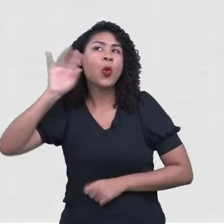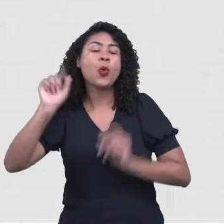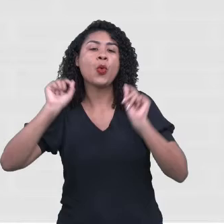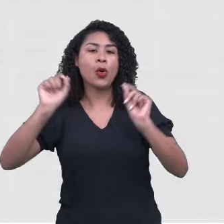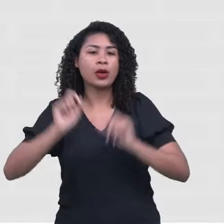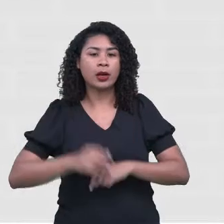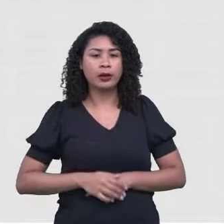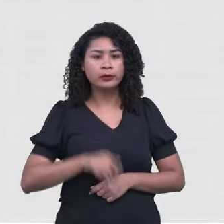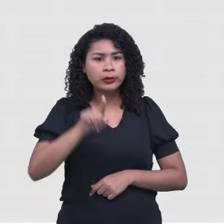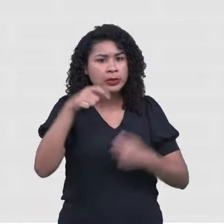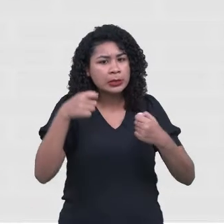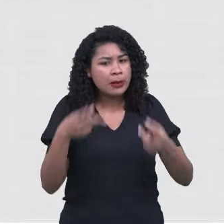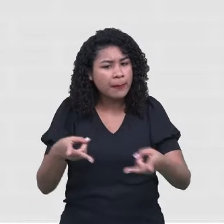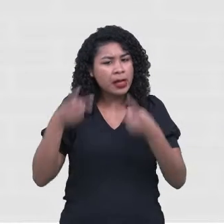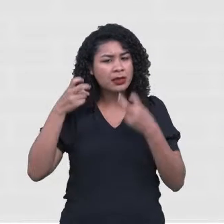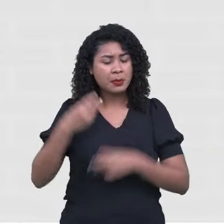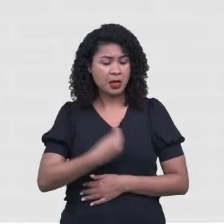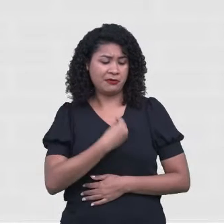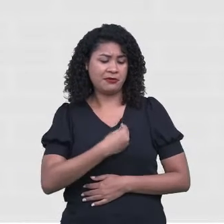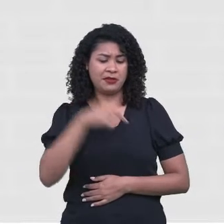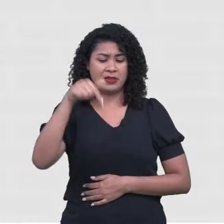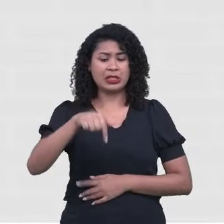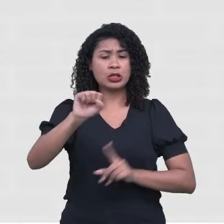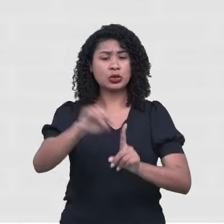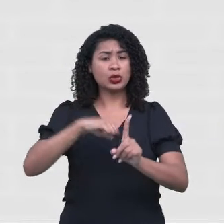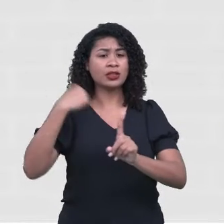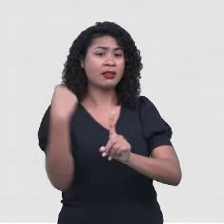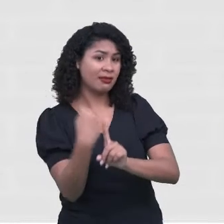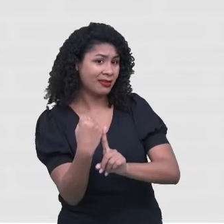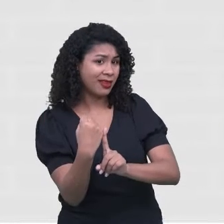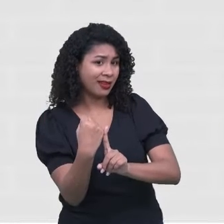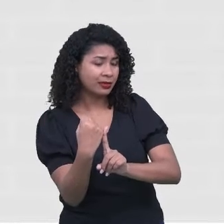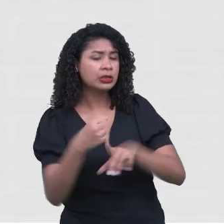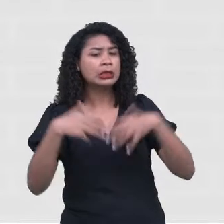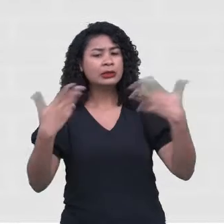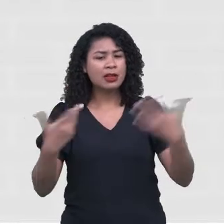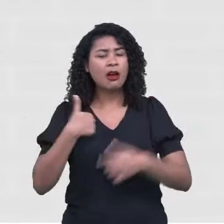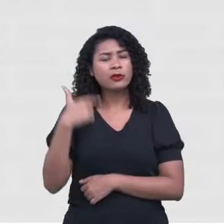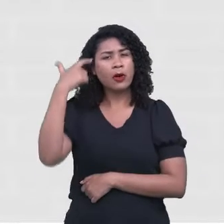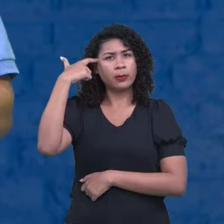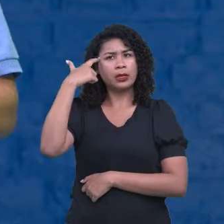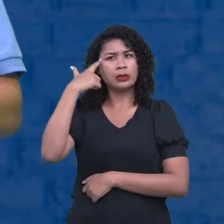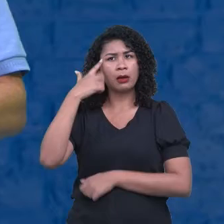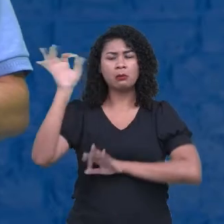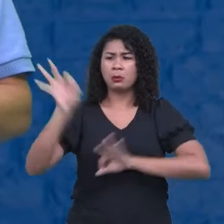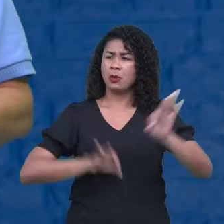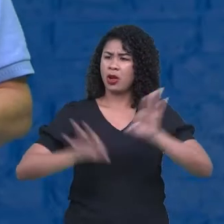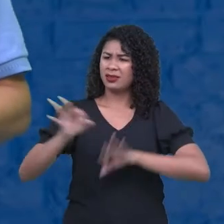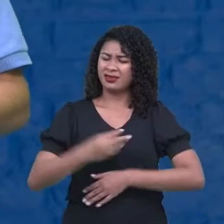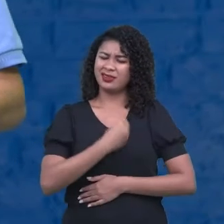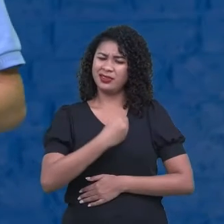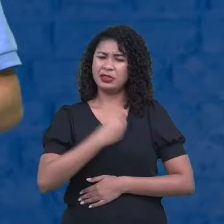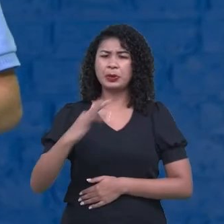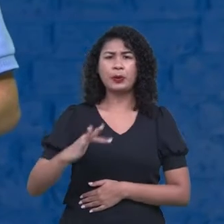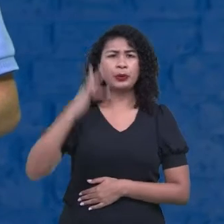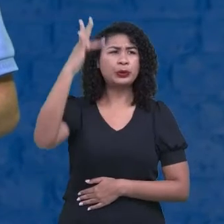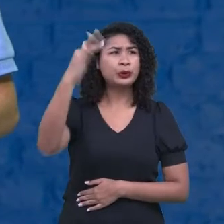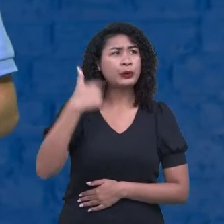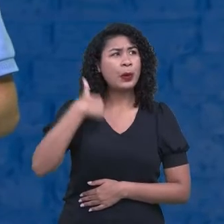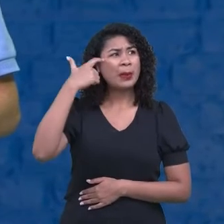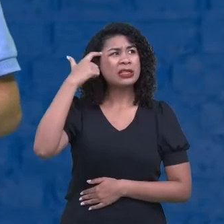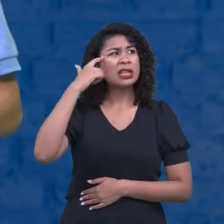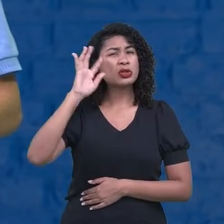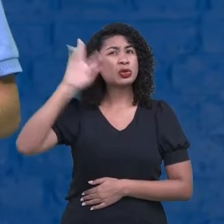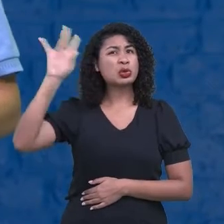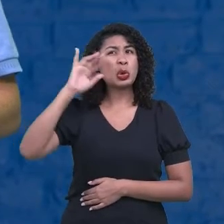convivemos em uma sociedade. Eu não posso projetar, fazer o meu projeto de vida pisando nos sonhos dos